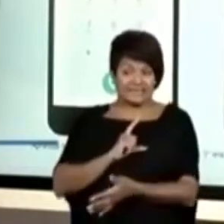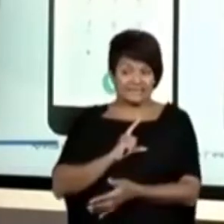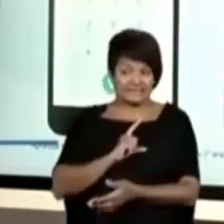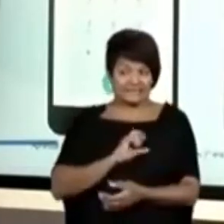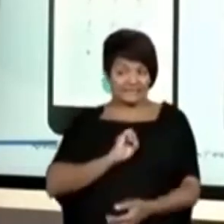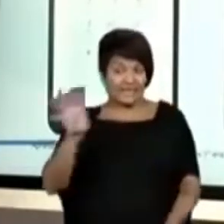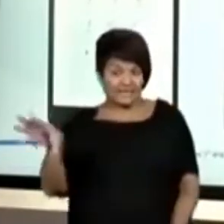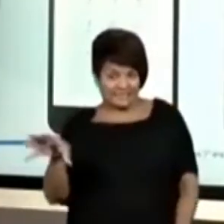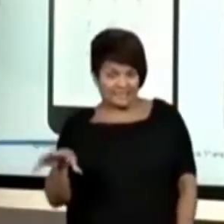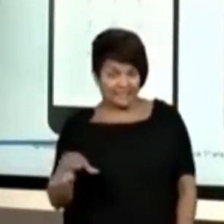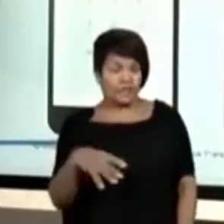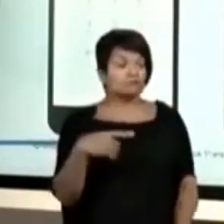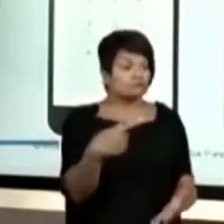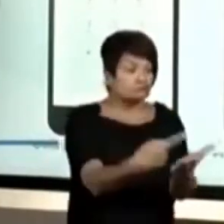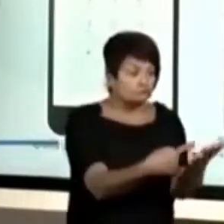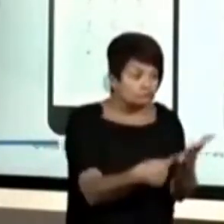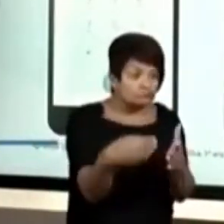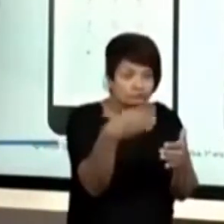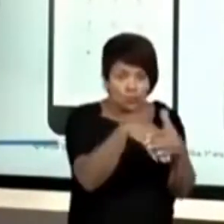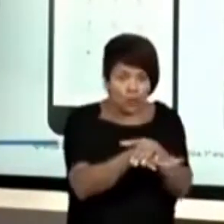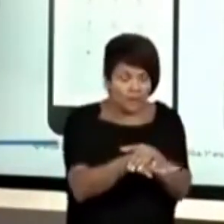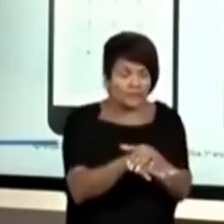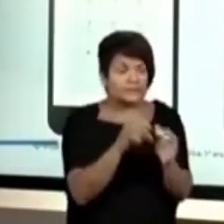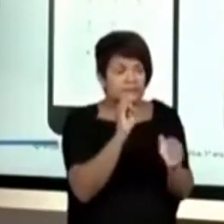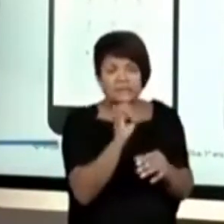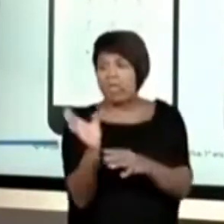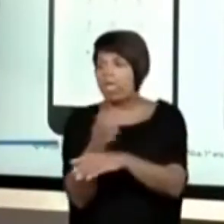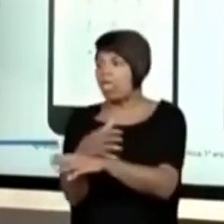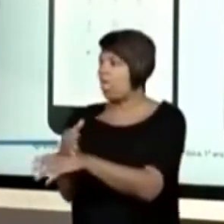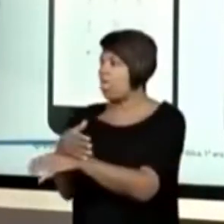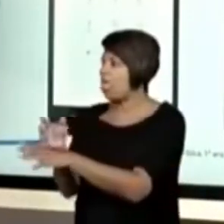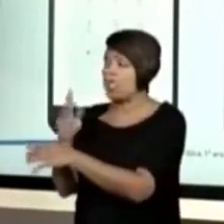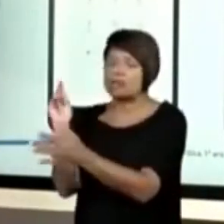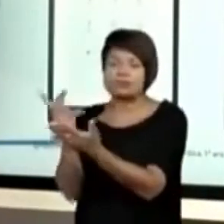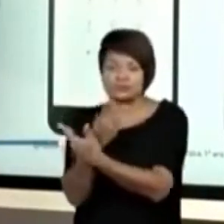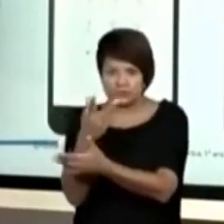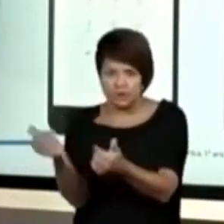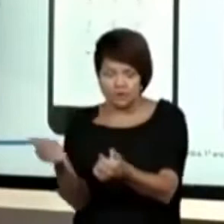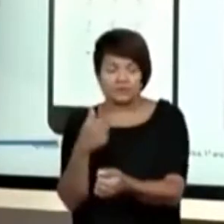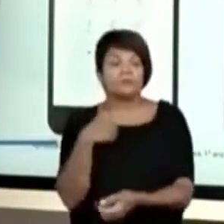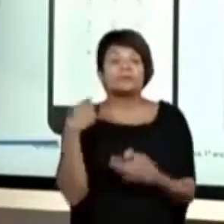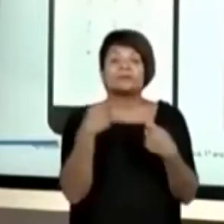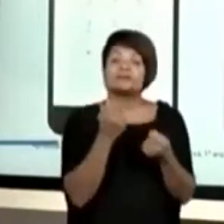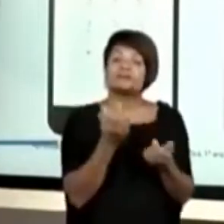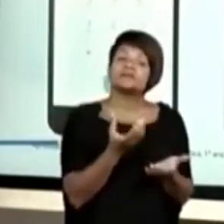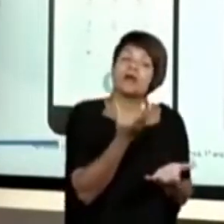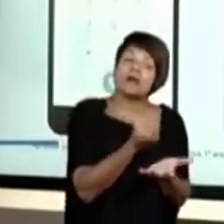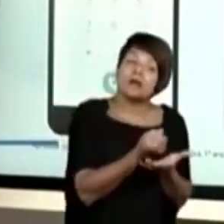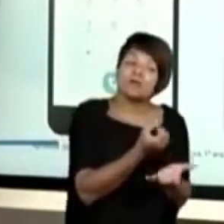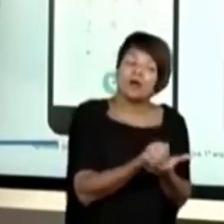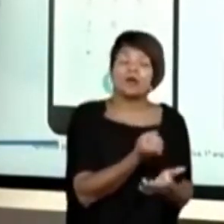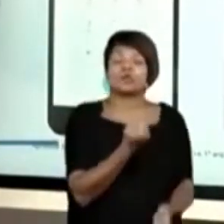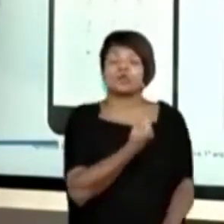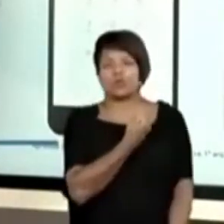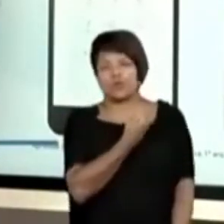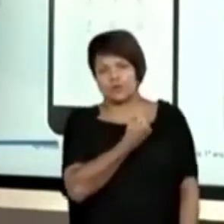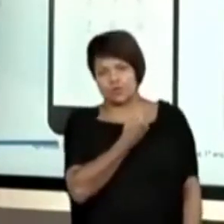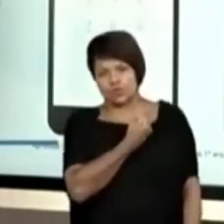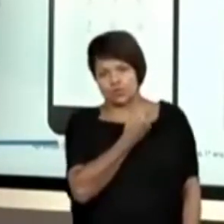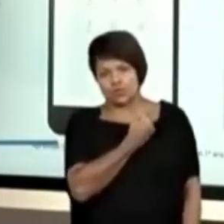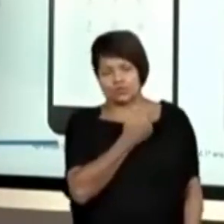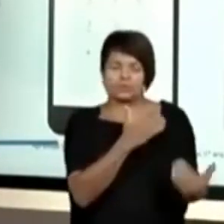responsável deles. Para o caso deles se perderem ou acontecer alguma coisa que não estivesse junto com os responsáveis,